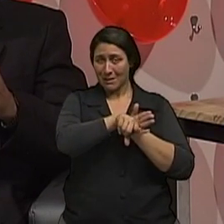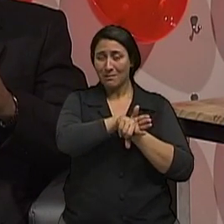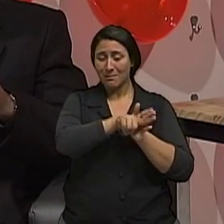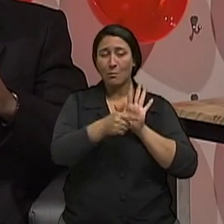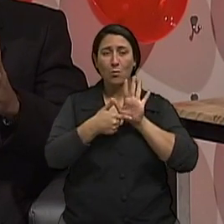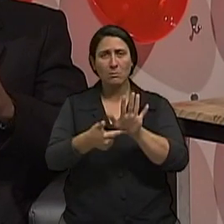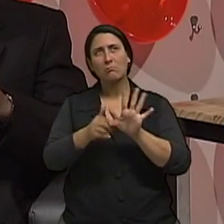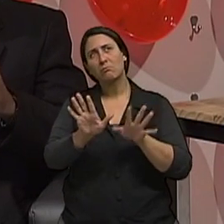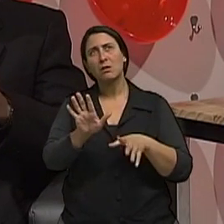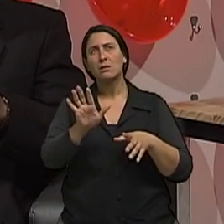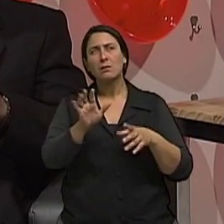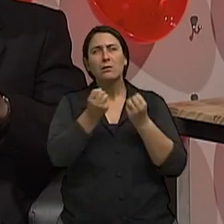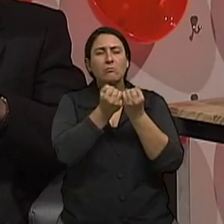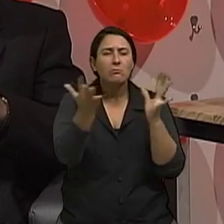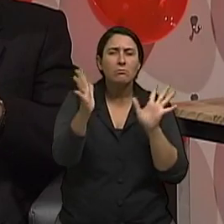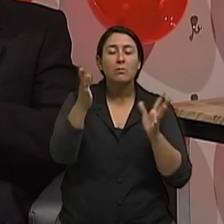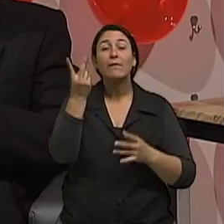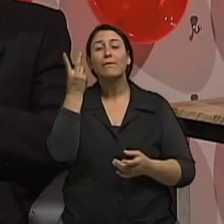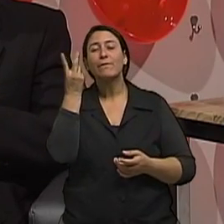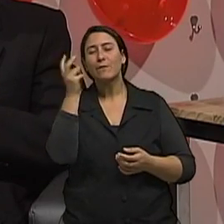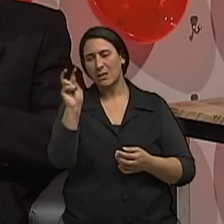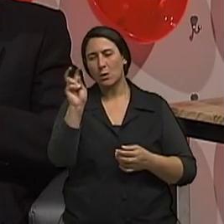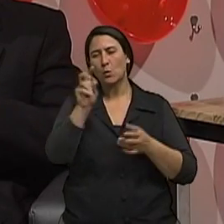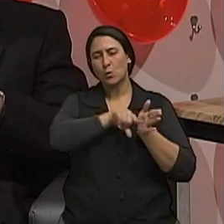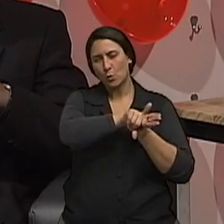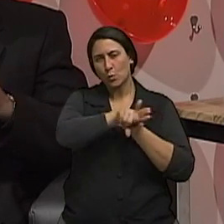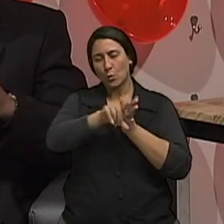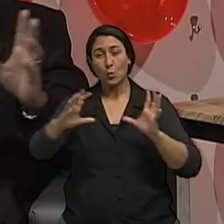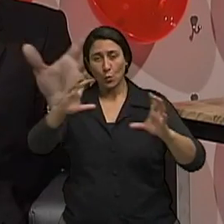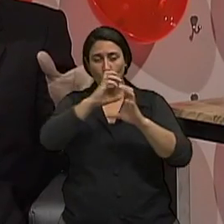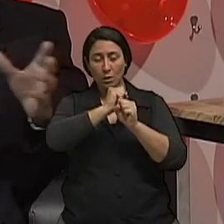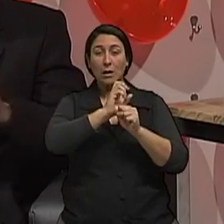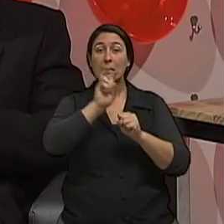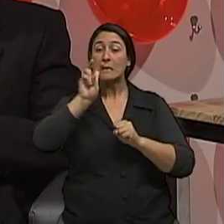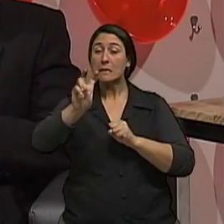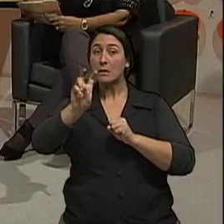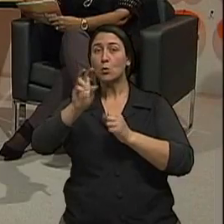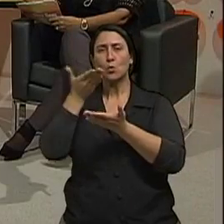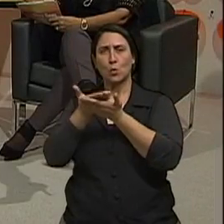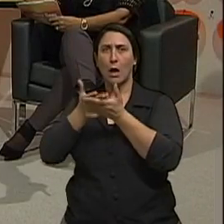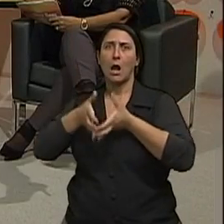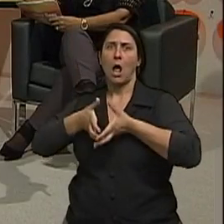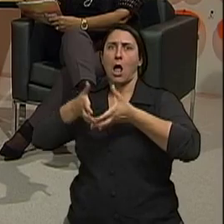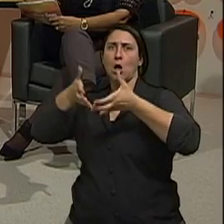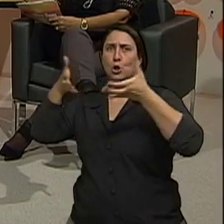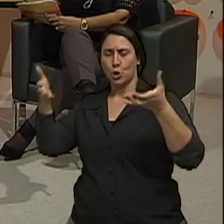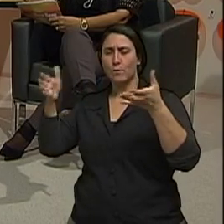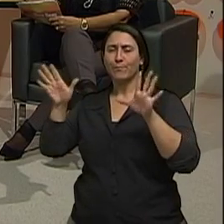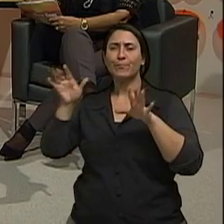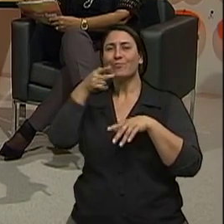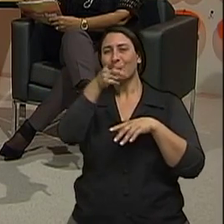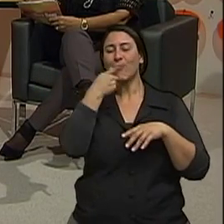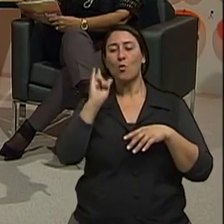aproximadamente 25 estudos que existem nessa área, cinco grandes estudos, dos quais um desses é o que tu mencionaste, que é o